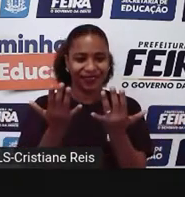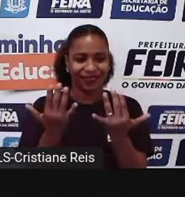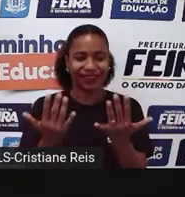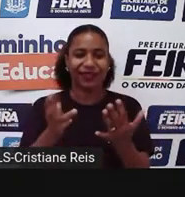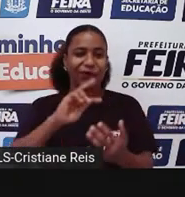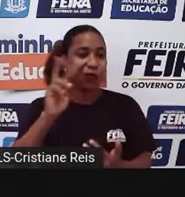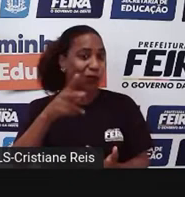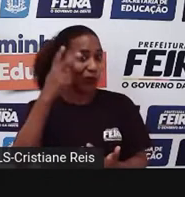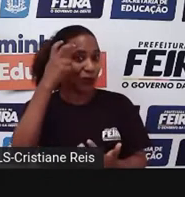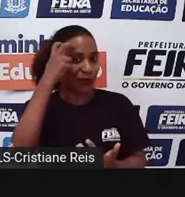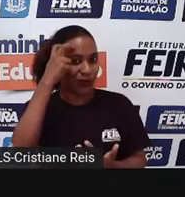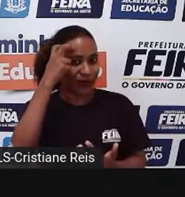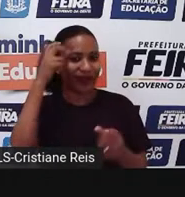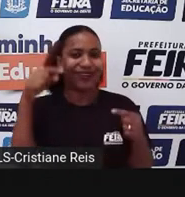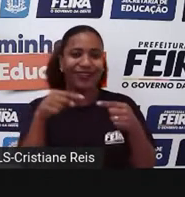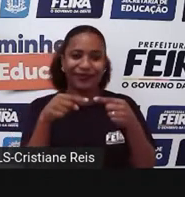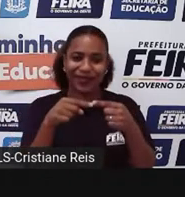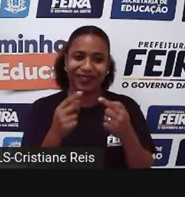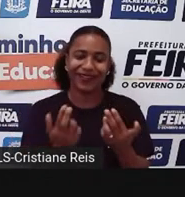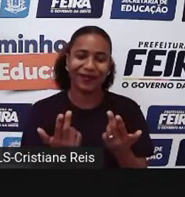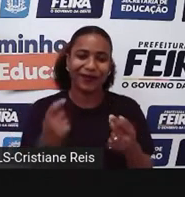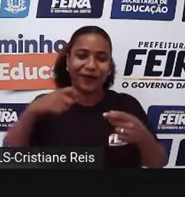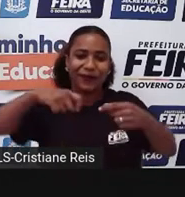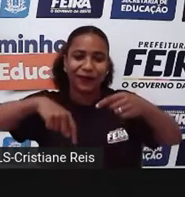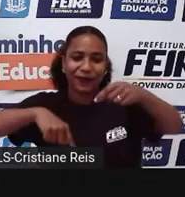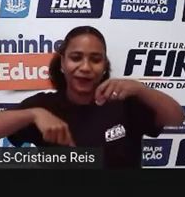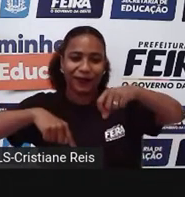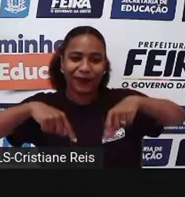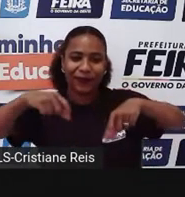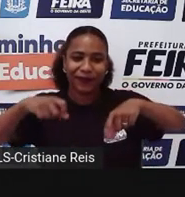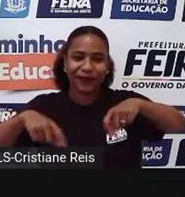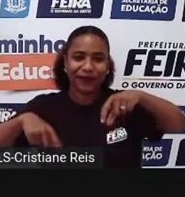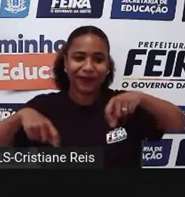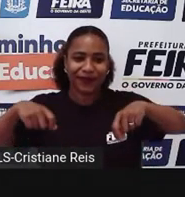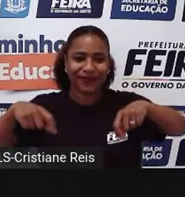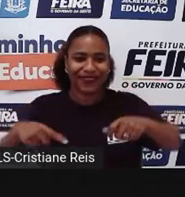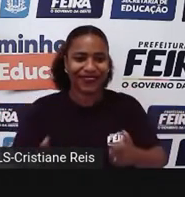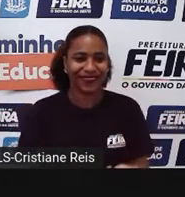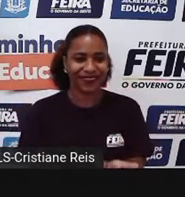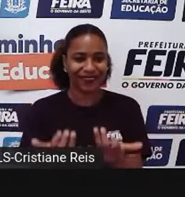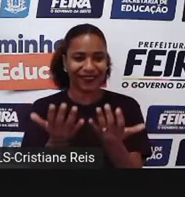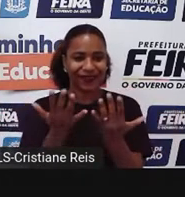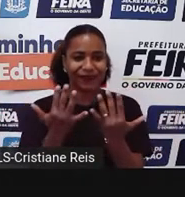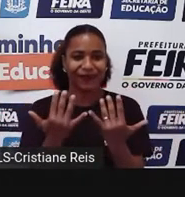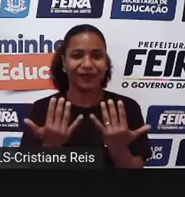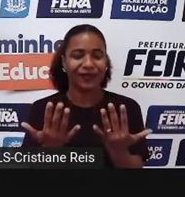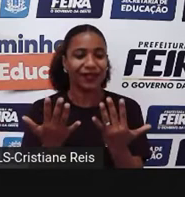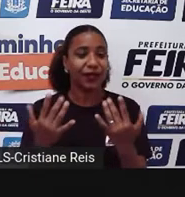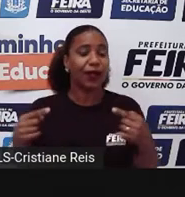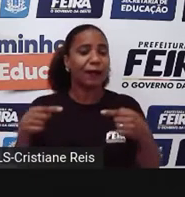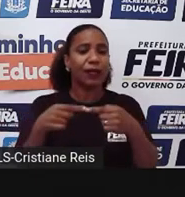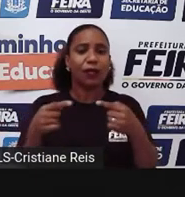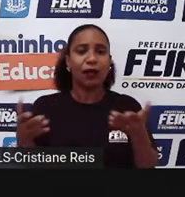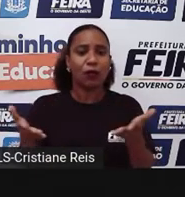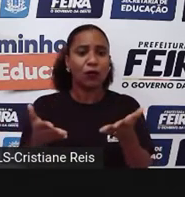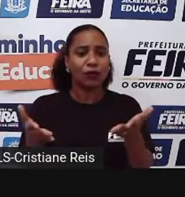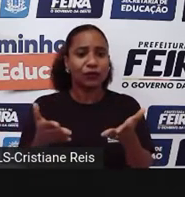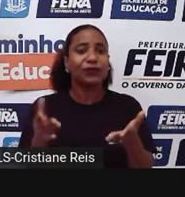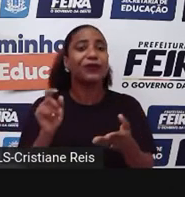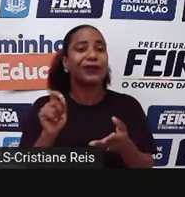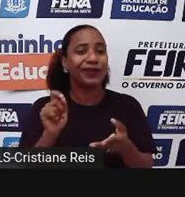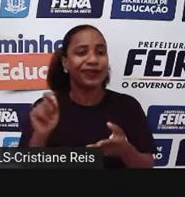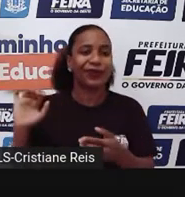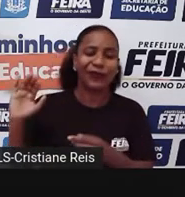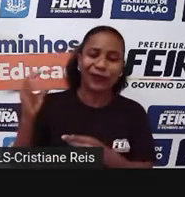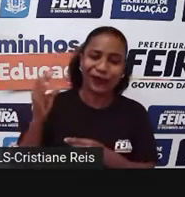hoje de cultura, que é esse conjunto de costumes, de tradições, de ciência, de fazeres, de